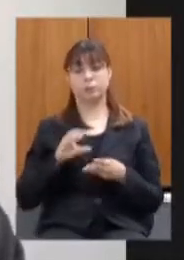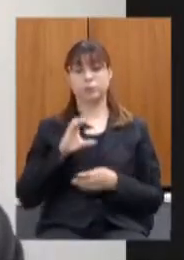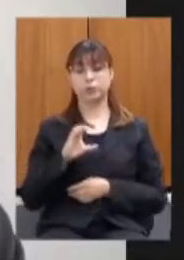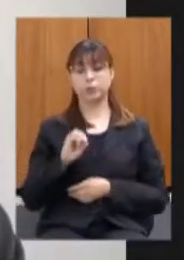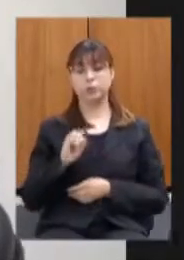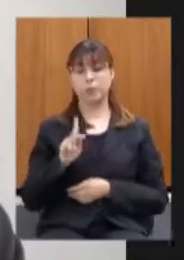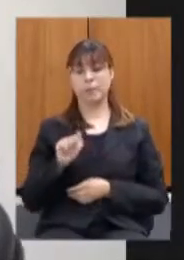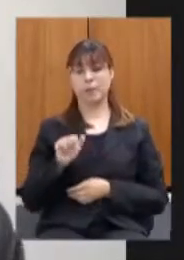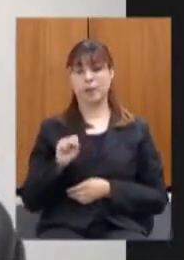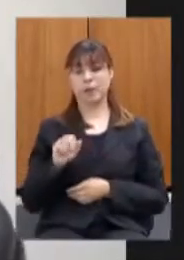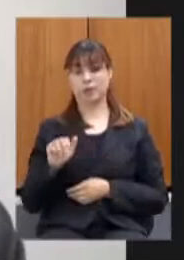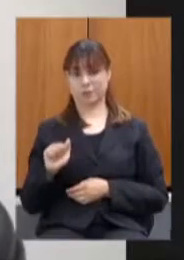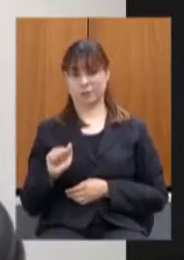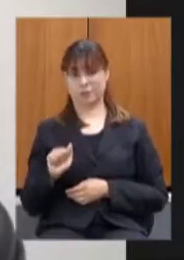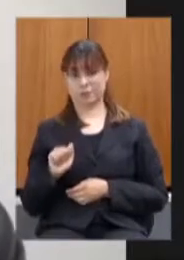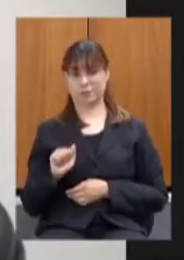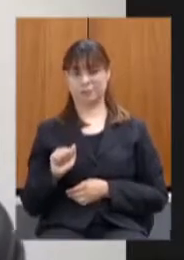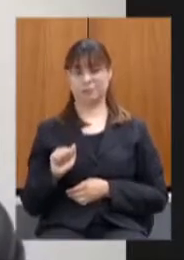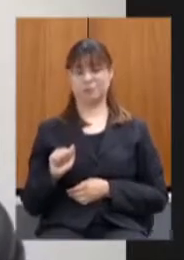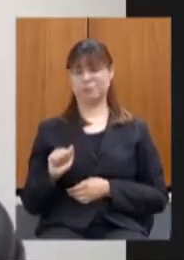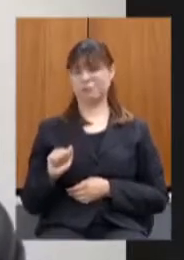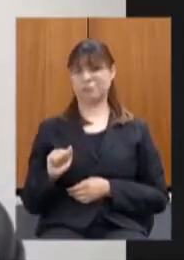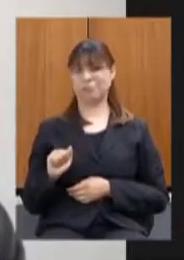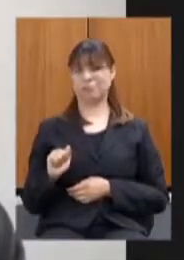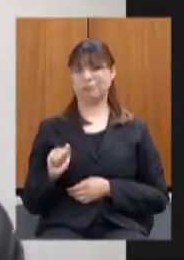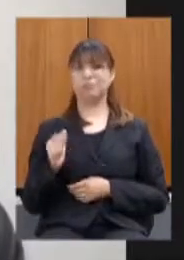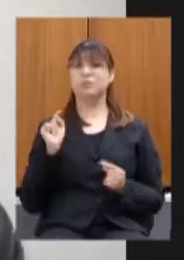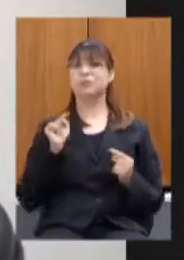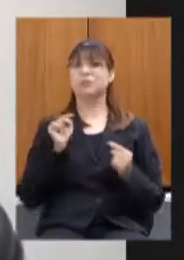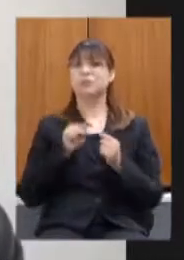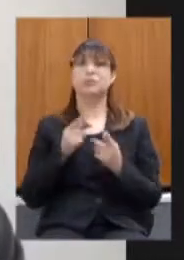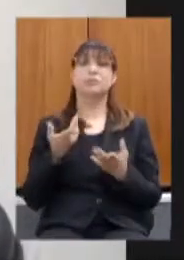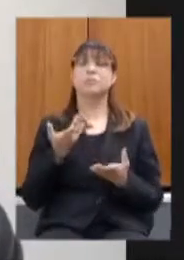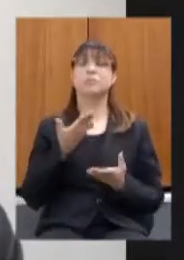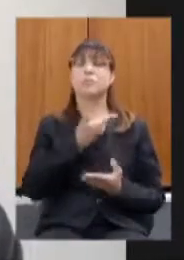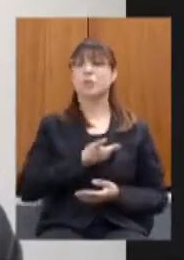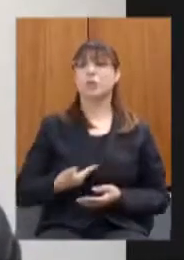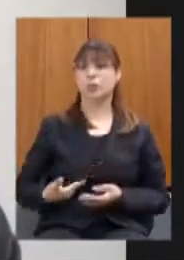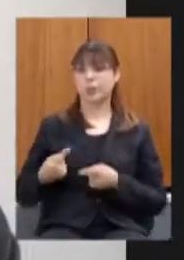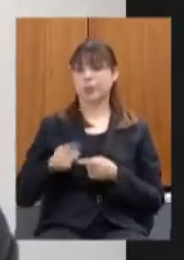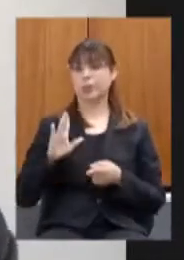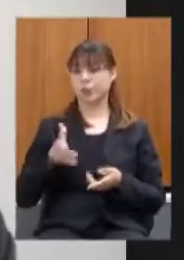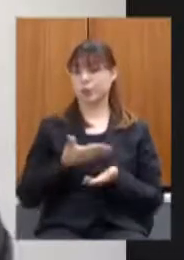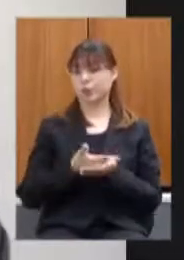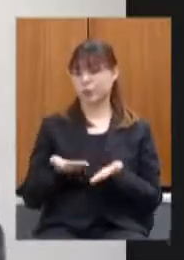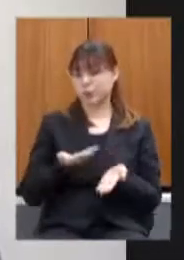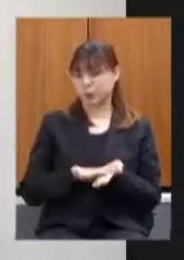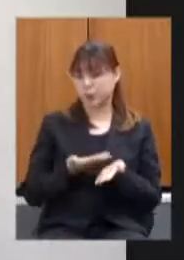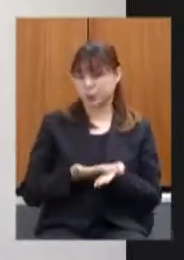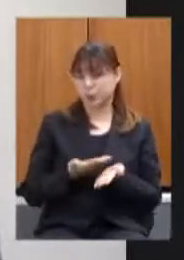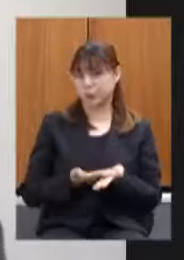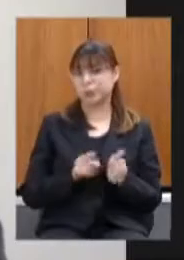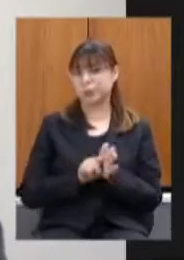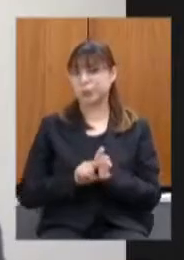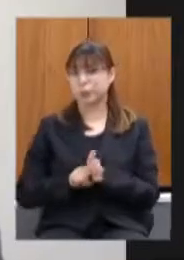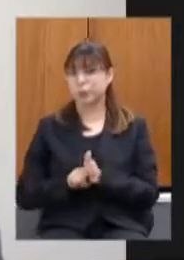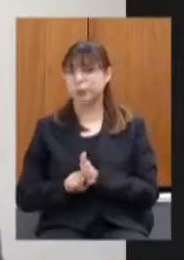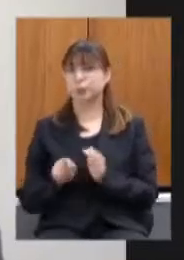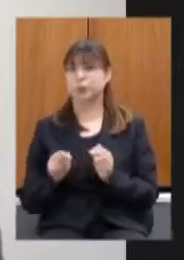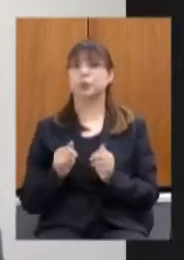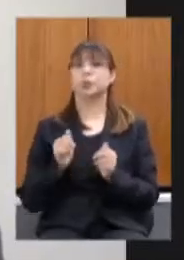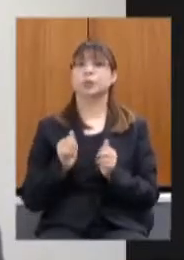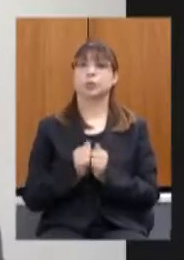Copasa qual que é a real intenção do governo porque estudos já estão sendo realizados junto ao BNDES